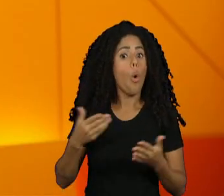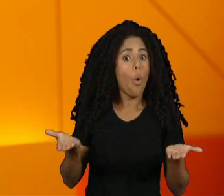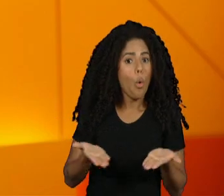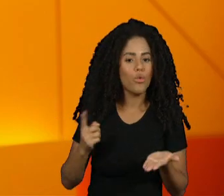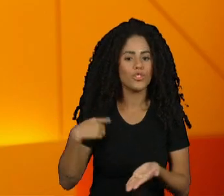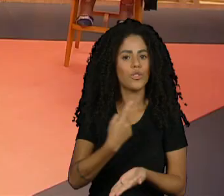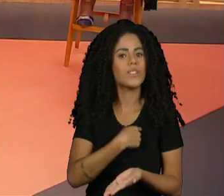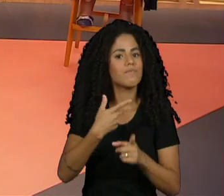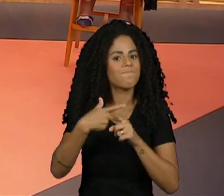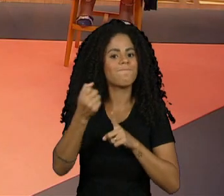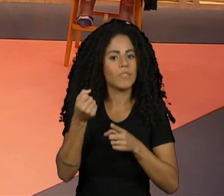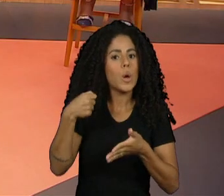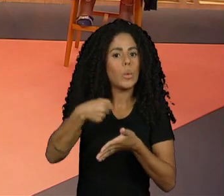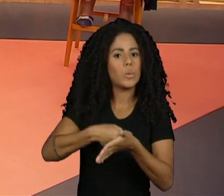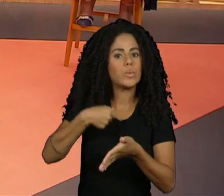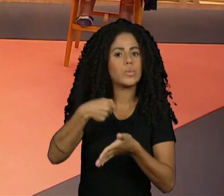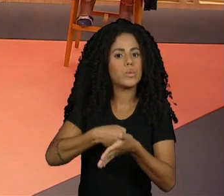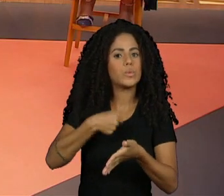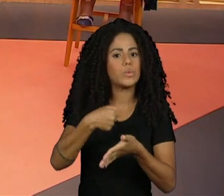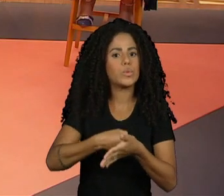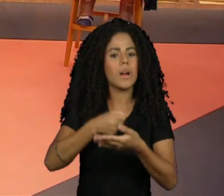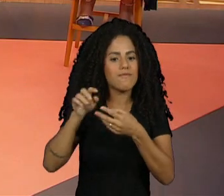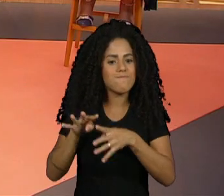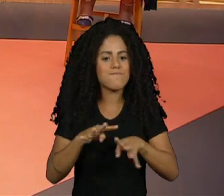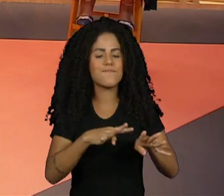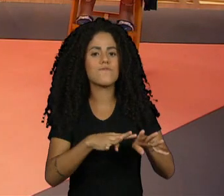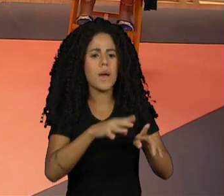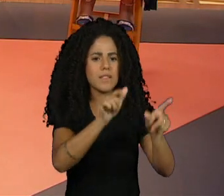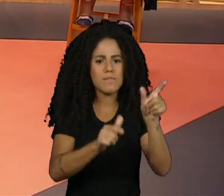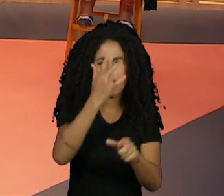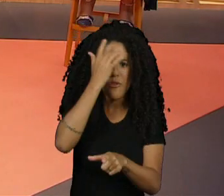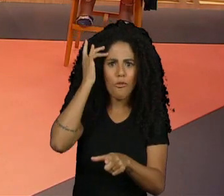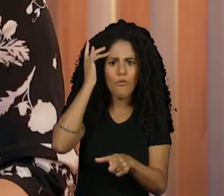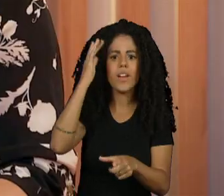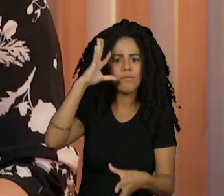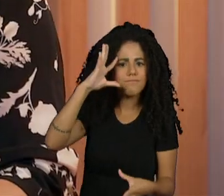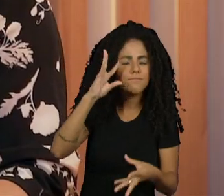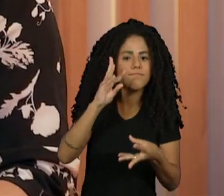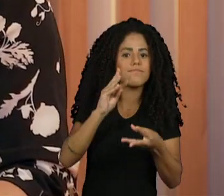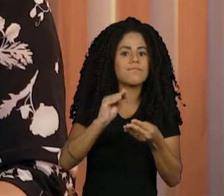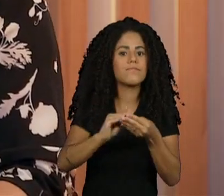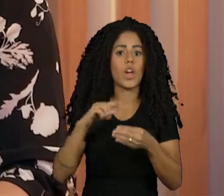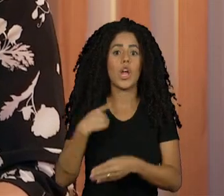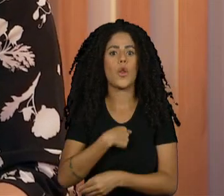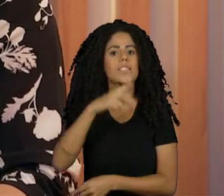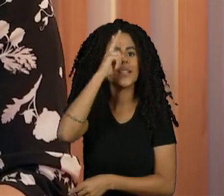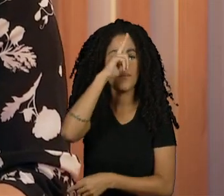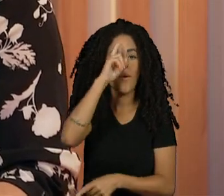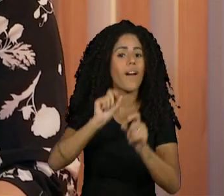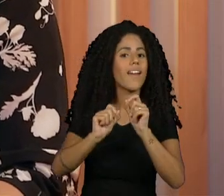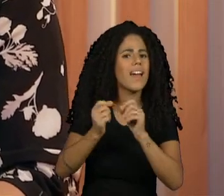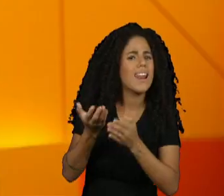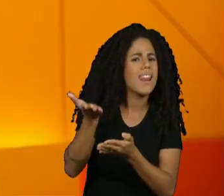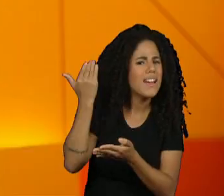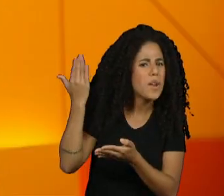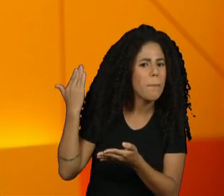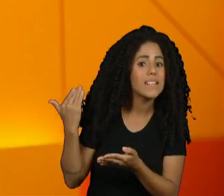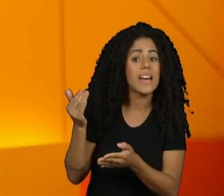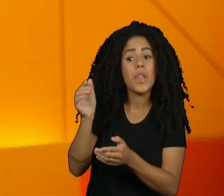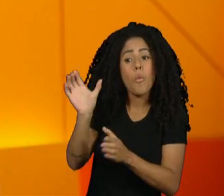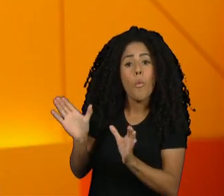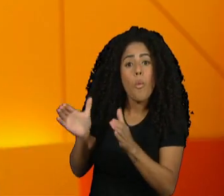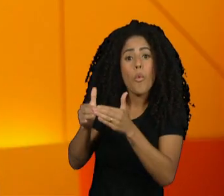gente está conseguindo ocupar espaço, se hoje as pessoas estão parando para nos ouvir, é preciso que a gente lembre que houve uma história. Houve uma história